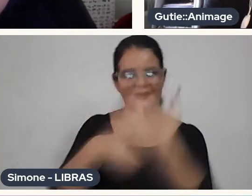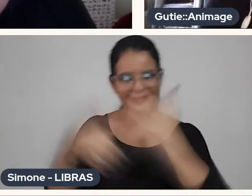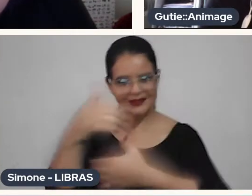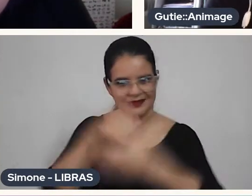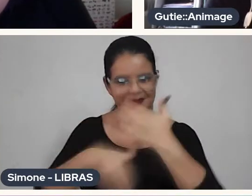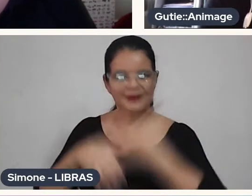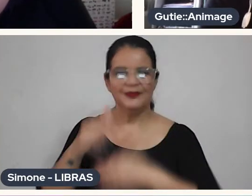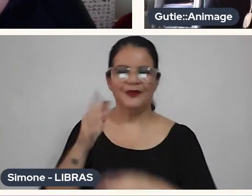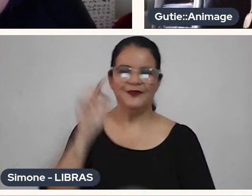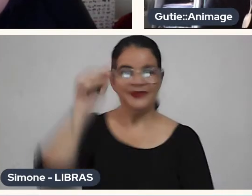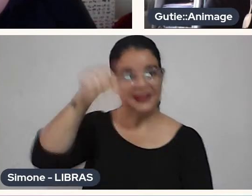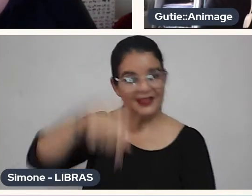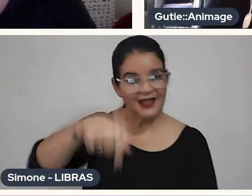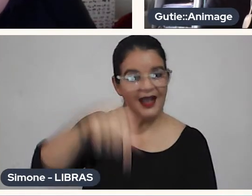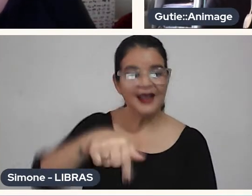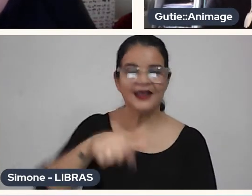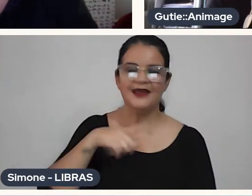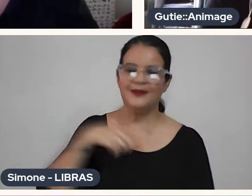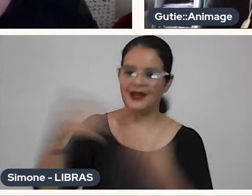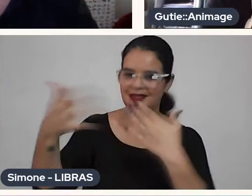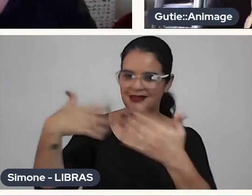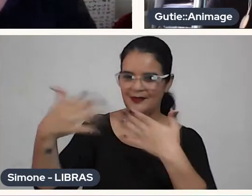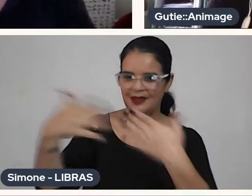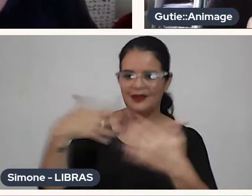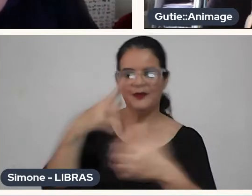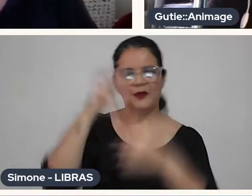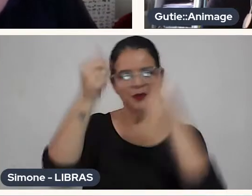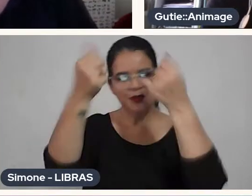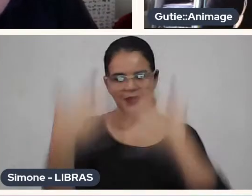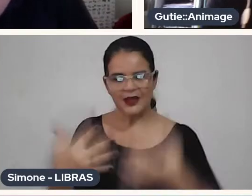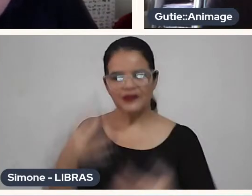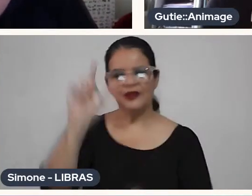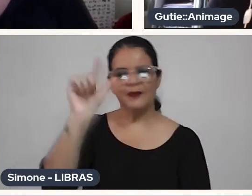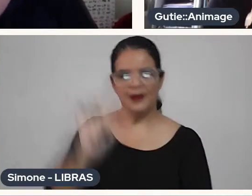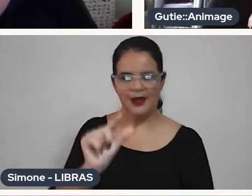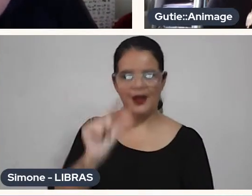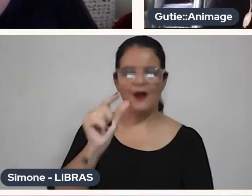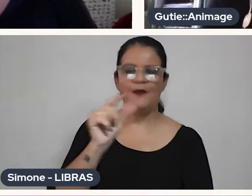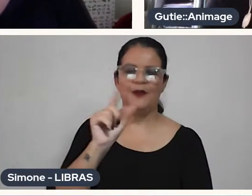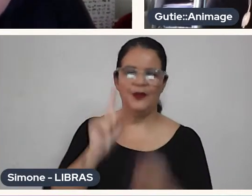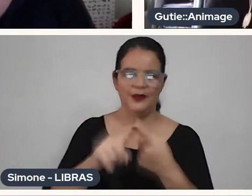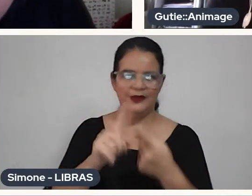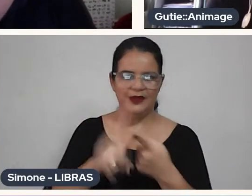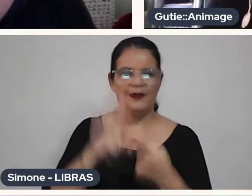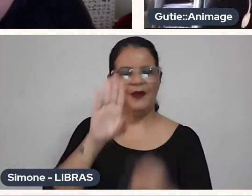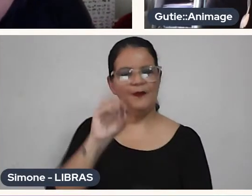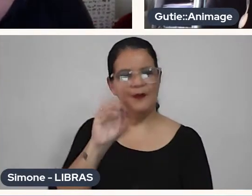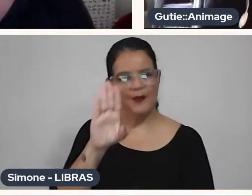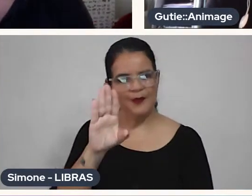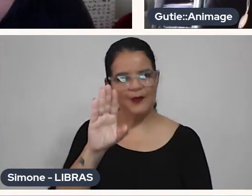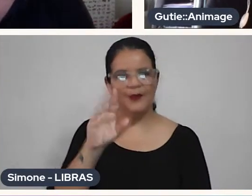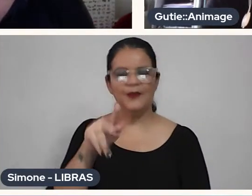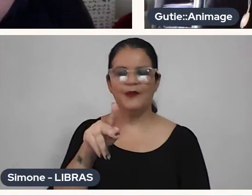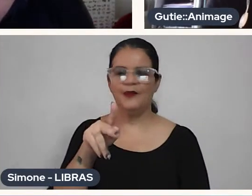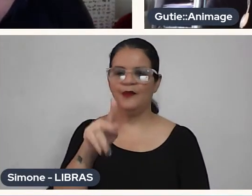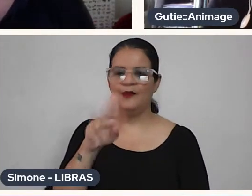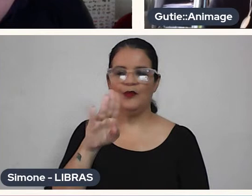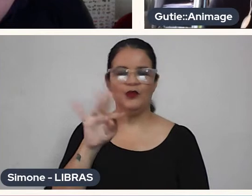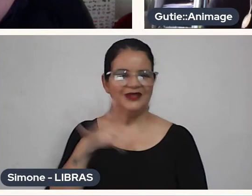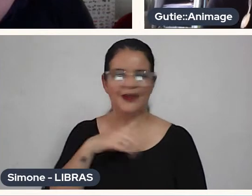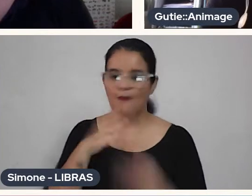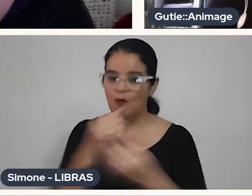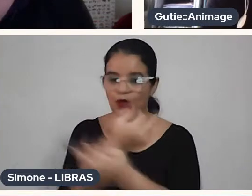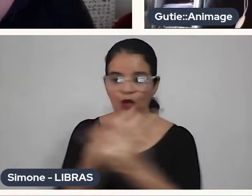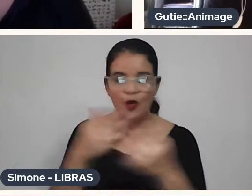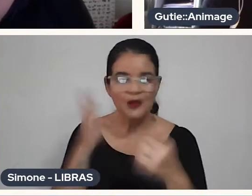está aqui para esse bate-papo, que ele vai falar um pouco da carreira dele, um pouco também do Bob Cusco, que está muita coisa legal, muita